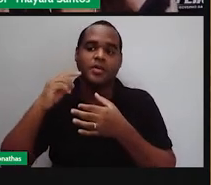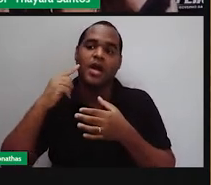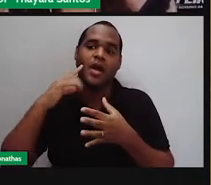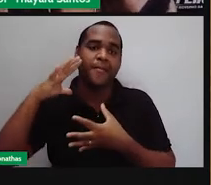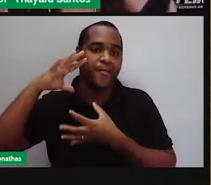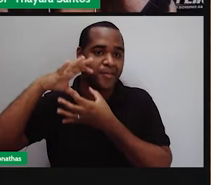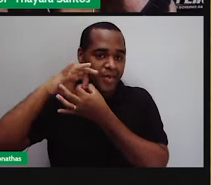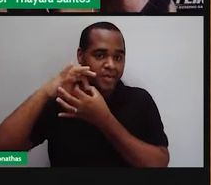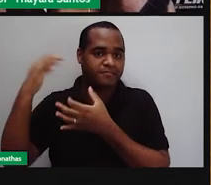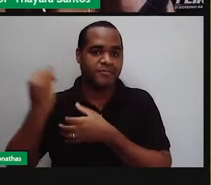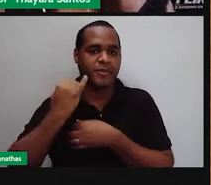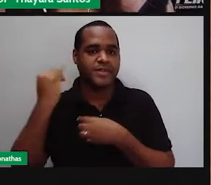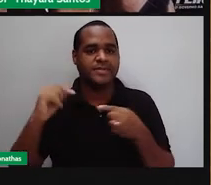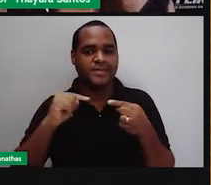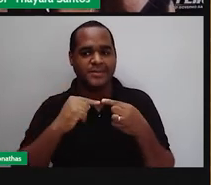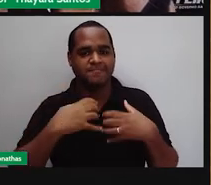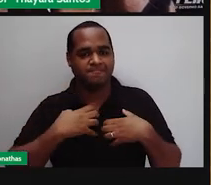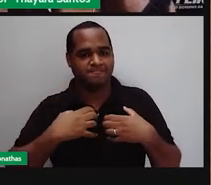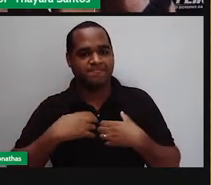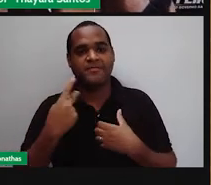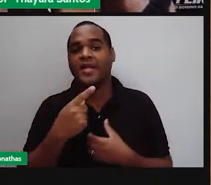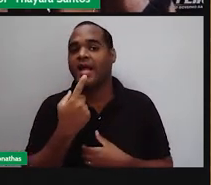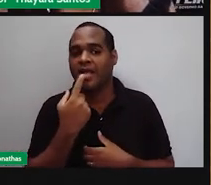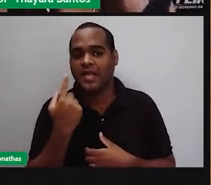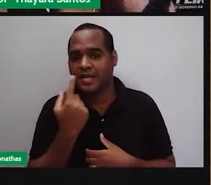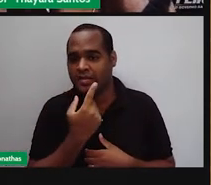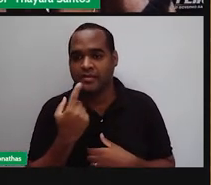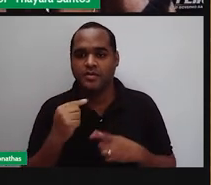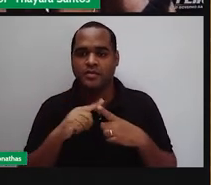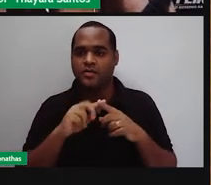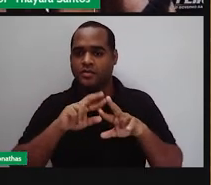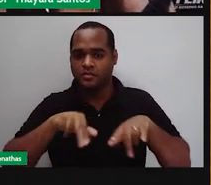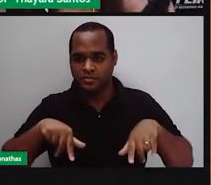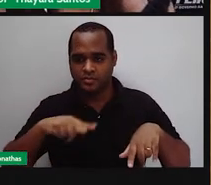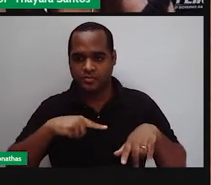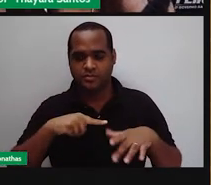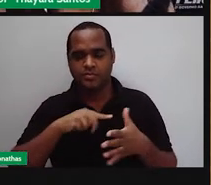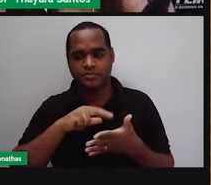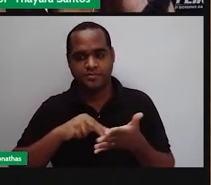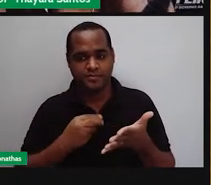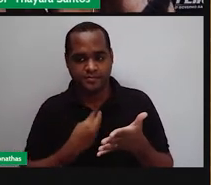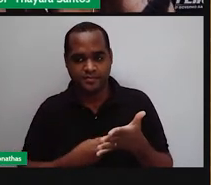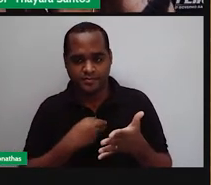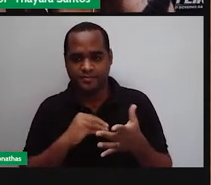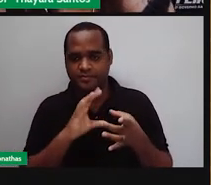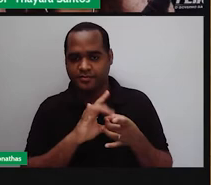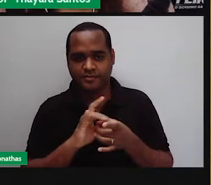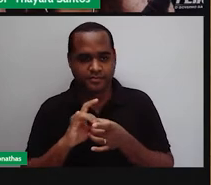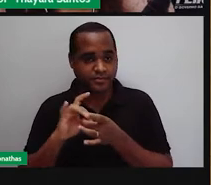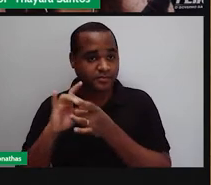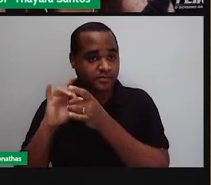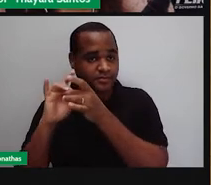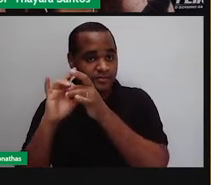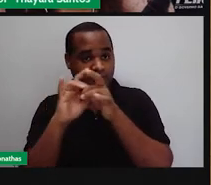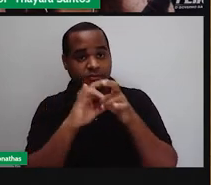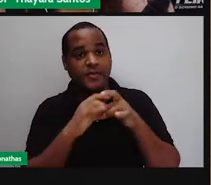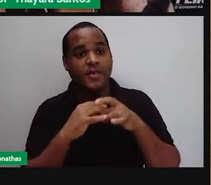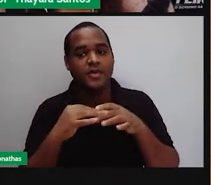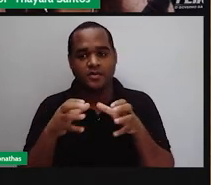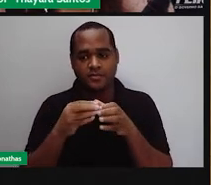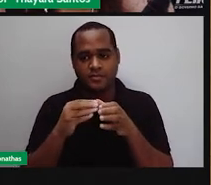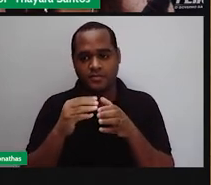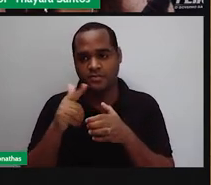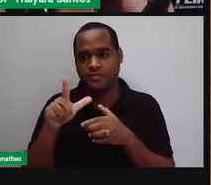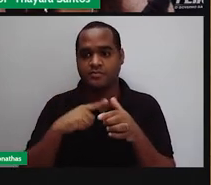nervos responsáveis pela sensibilidade da língua. Existem vários tipos de papilas gustativas agrupadas em diferentes partes da